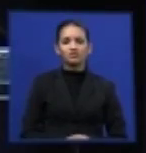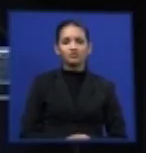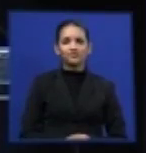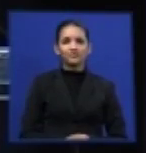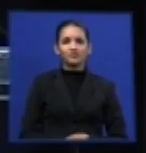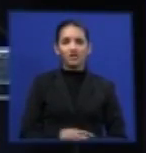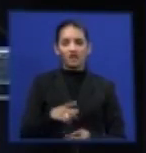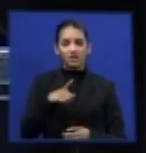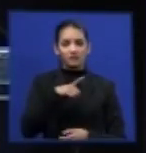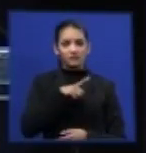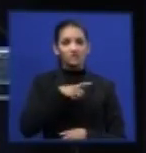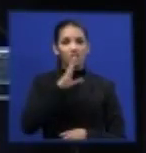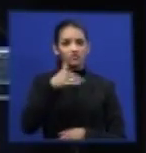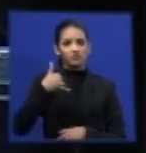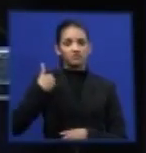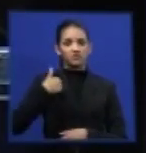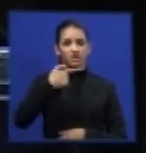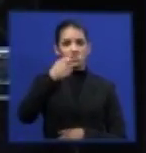70 anos.